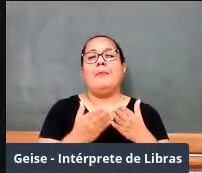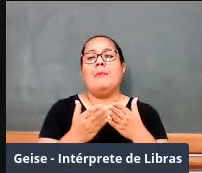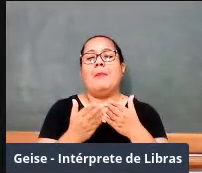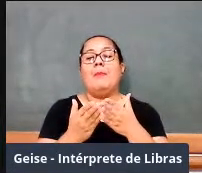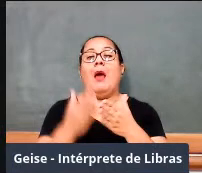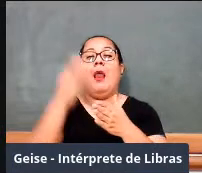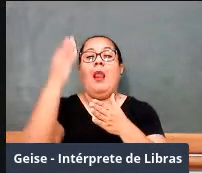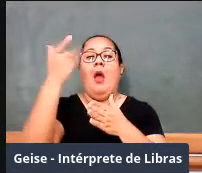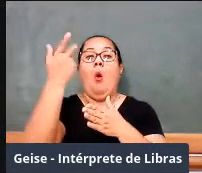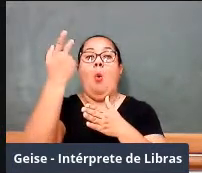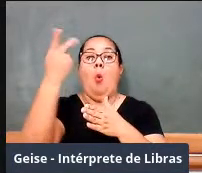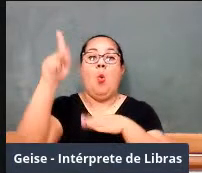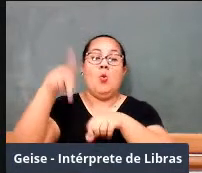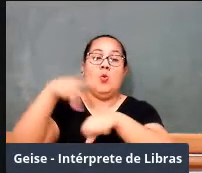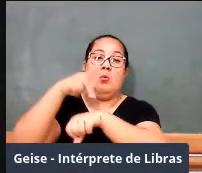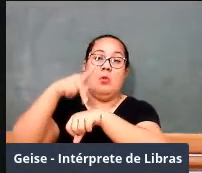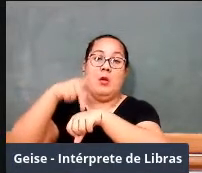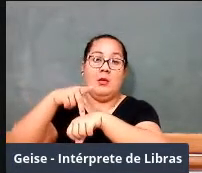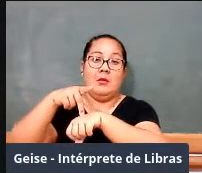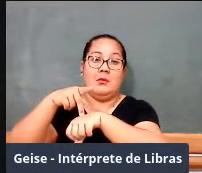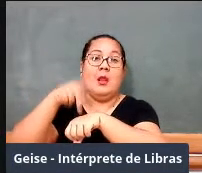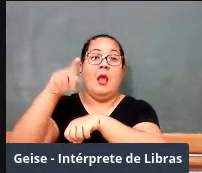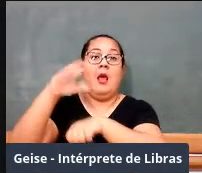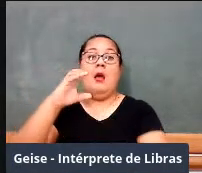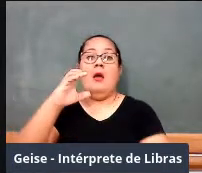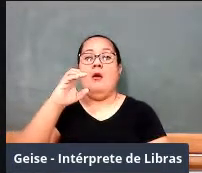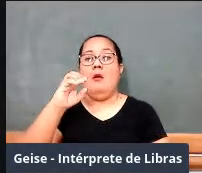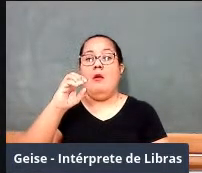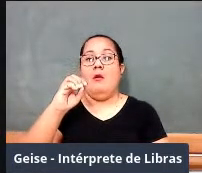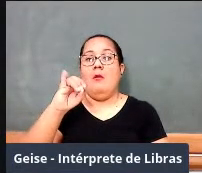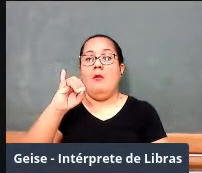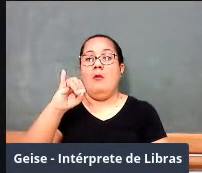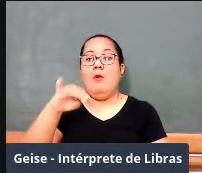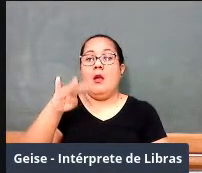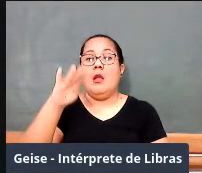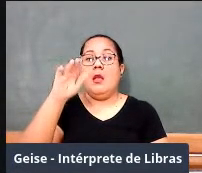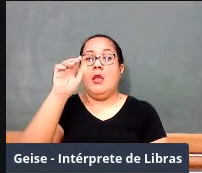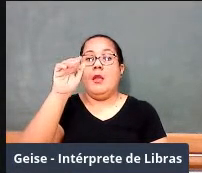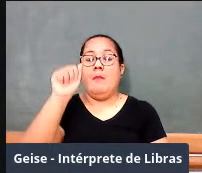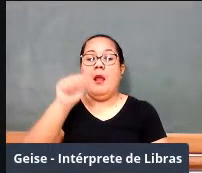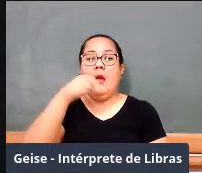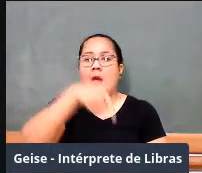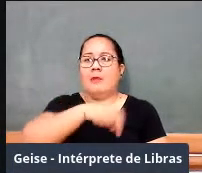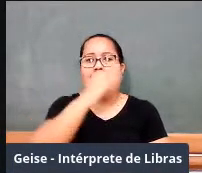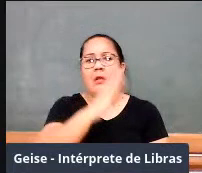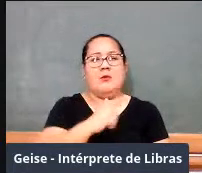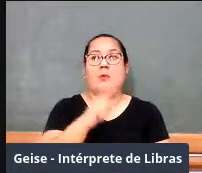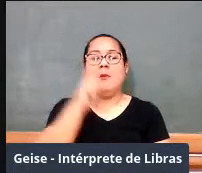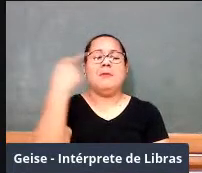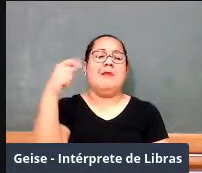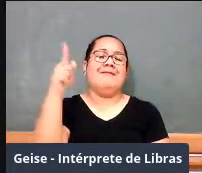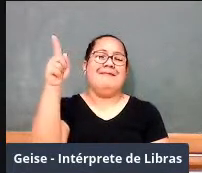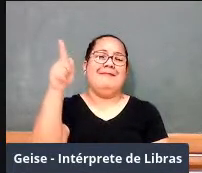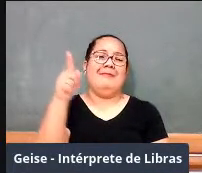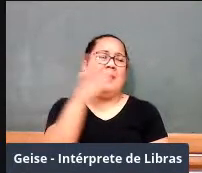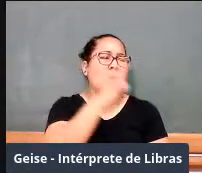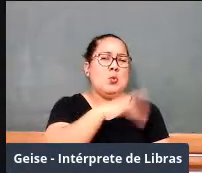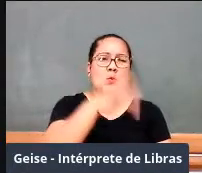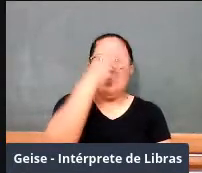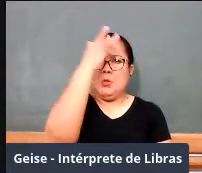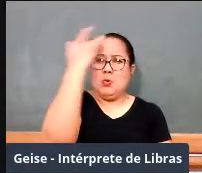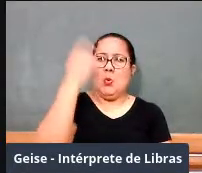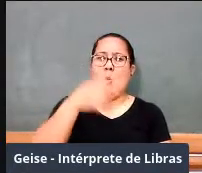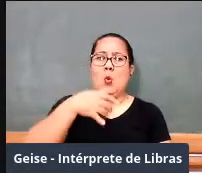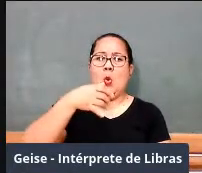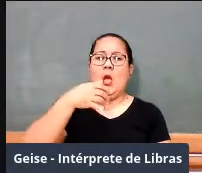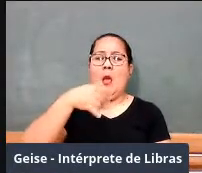universidade, não tinha curso superior, os filhos de donos de fazendas, os privilegiados, mandavam seus